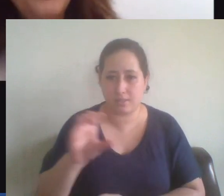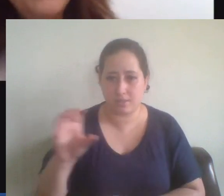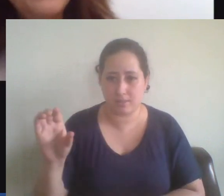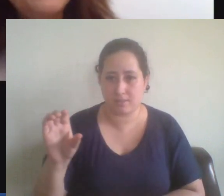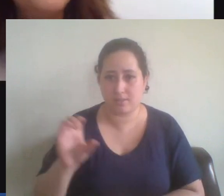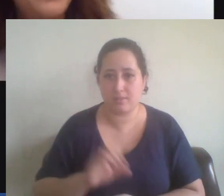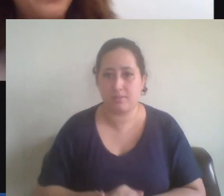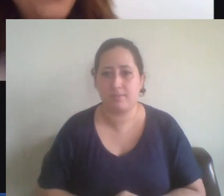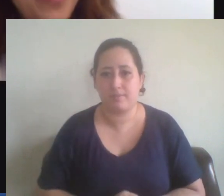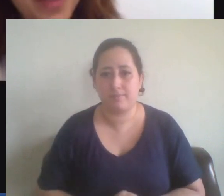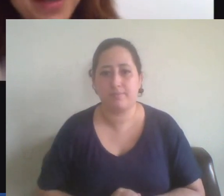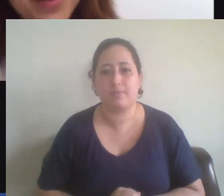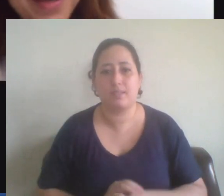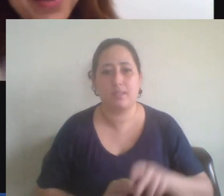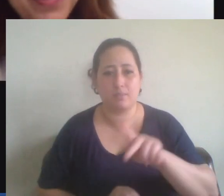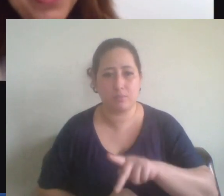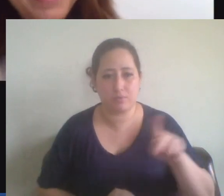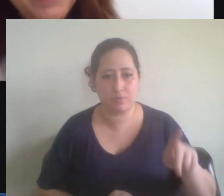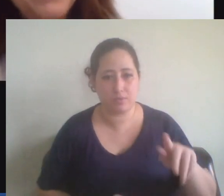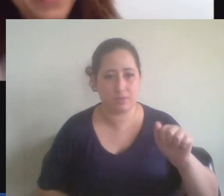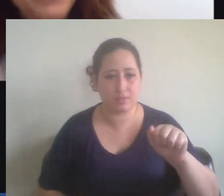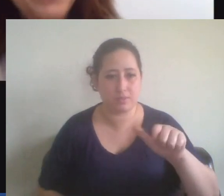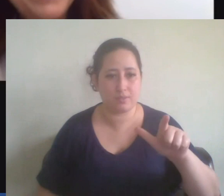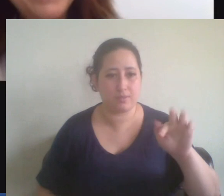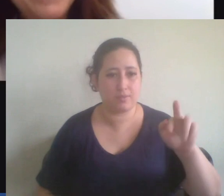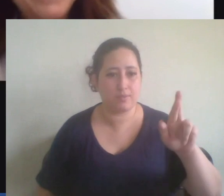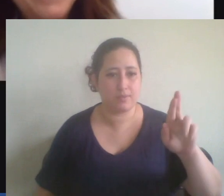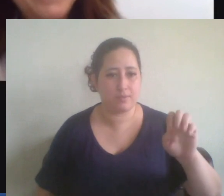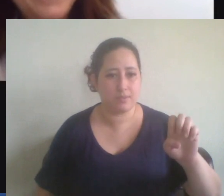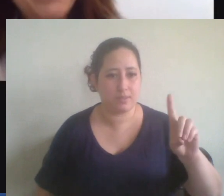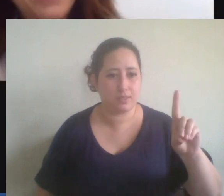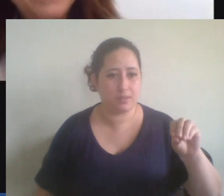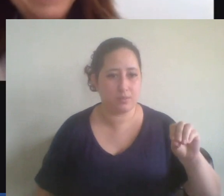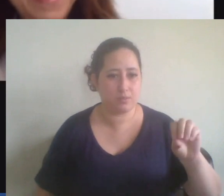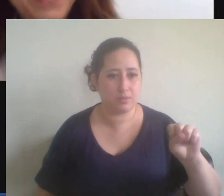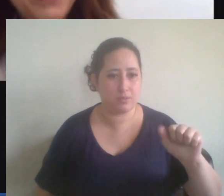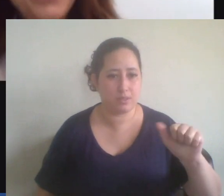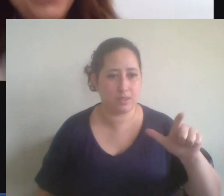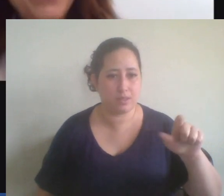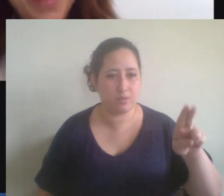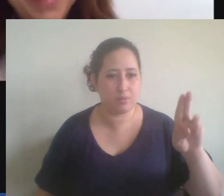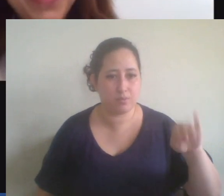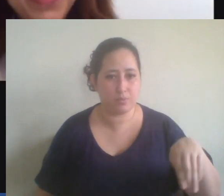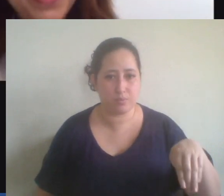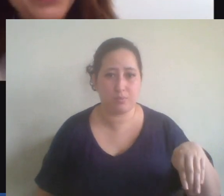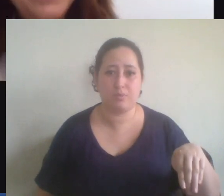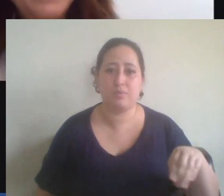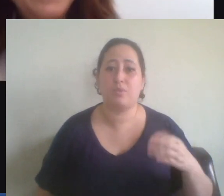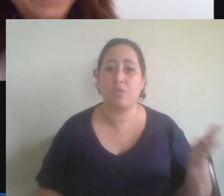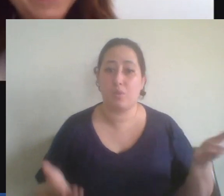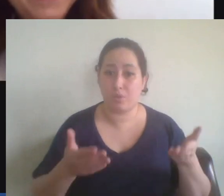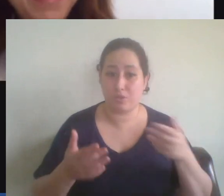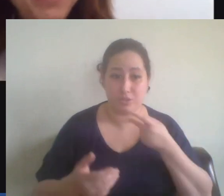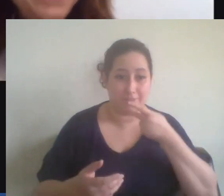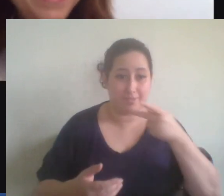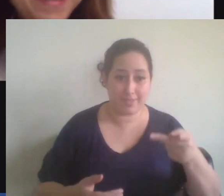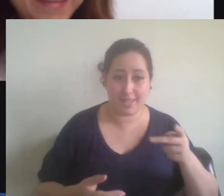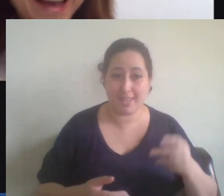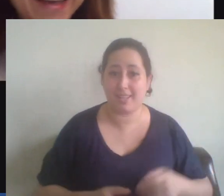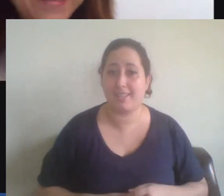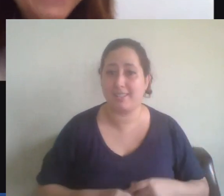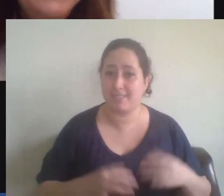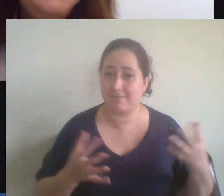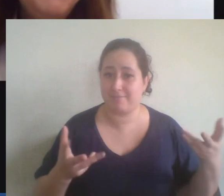O professor Alfredo Salum, que vai nos abrilhantar com sua fala hoje, irá se